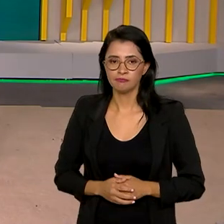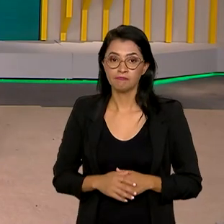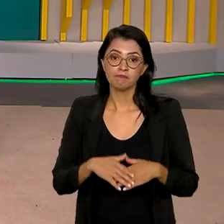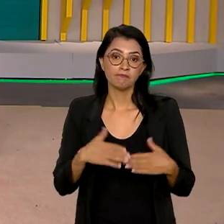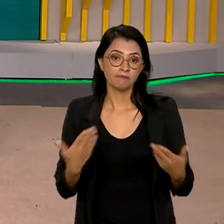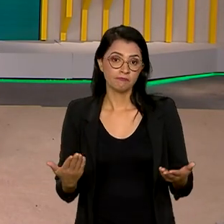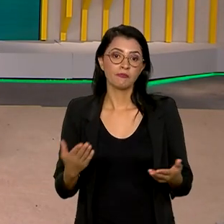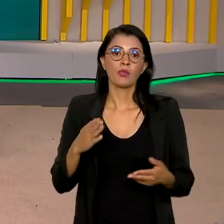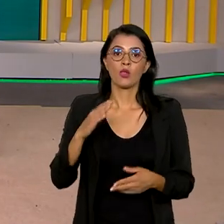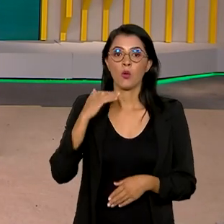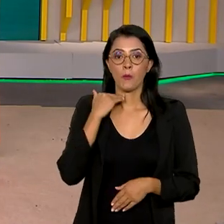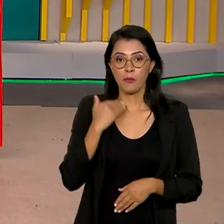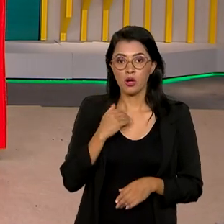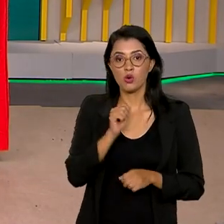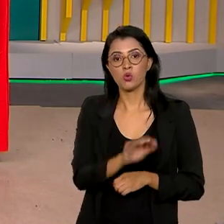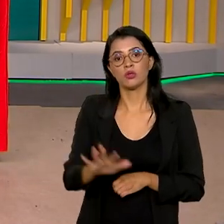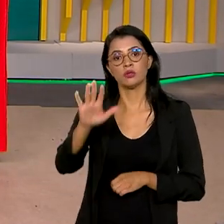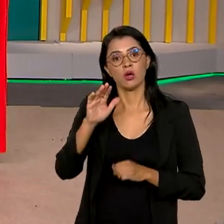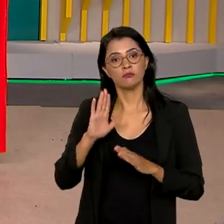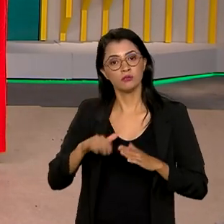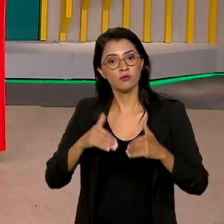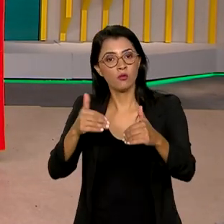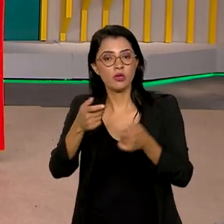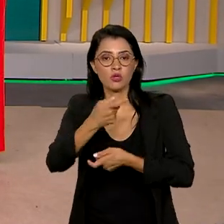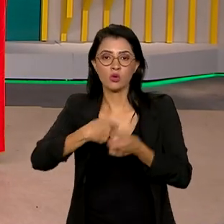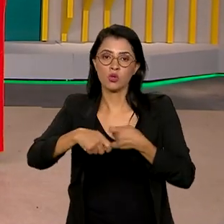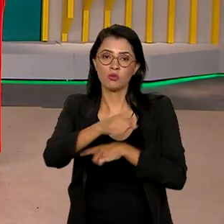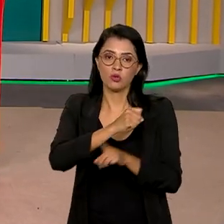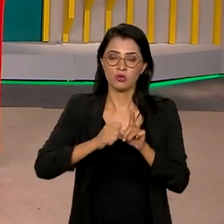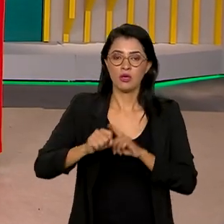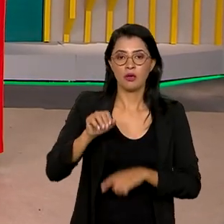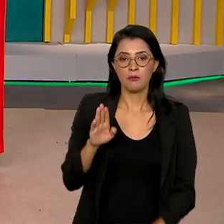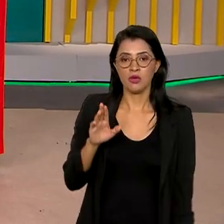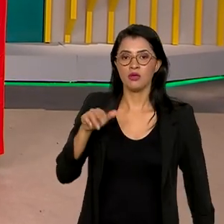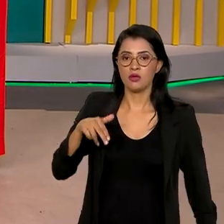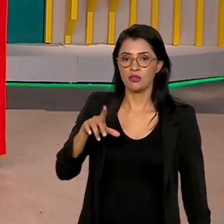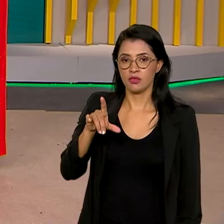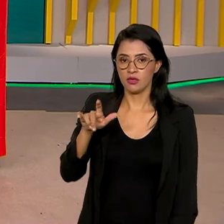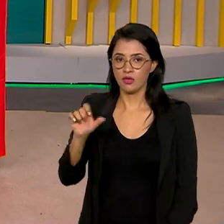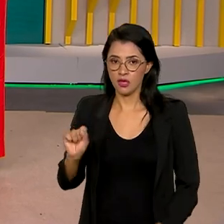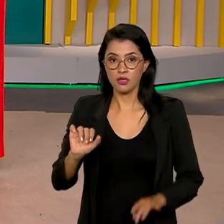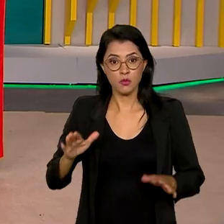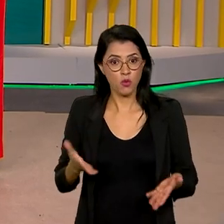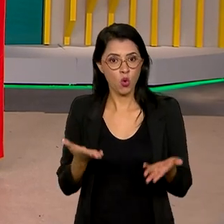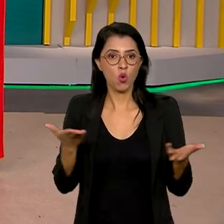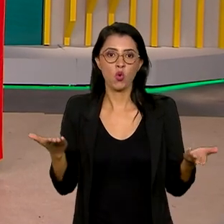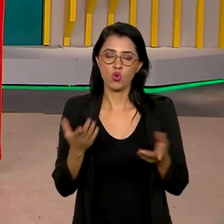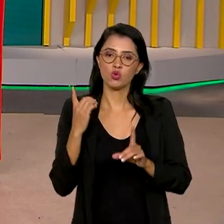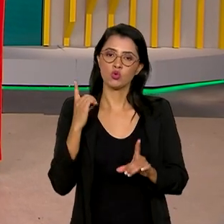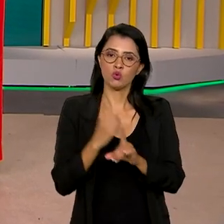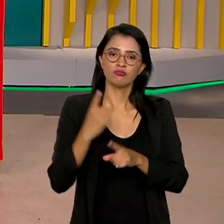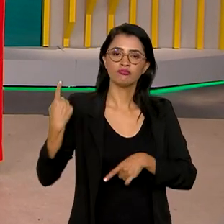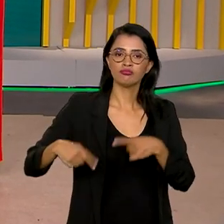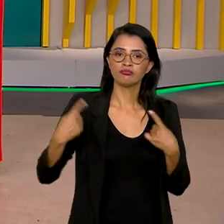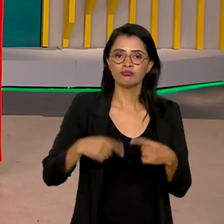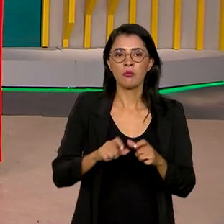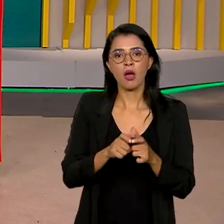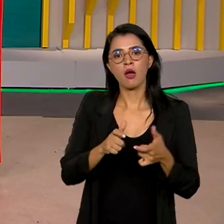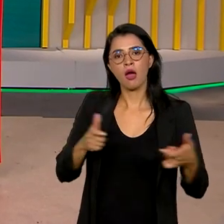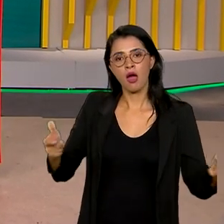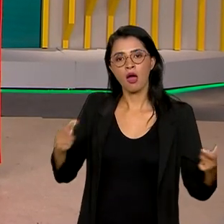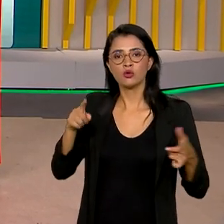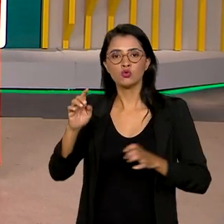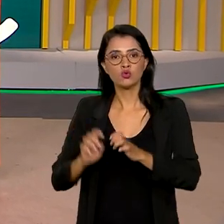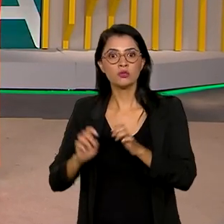O Banco Nacional de Desenvolvimento Econômico e Social, BNDES, promoveu hoje um encontro para discutir a expansão do